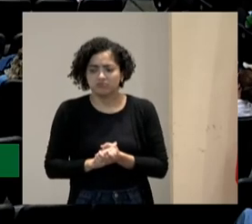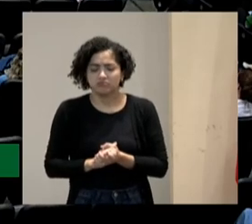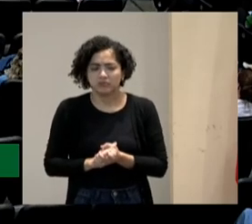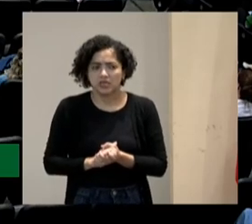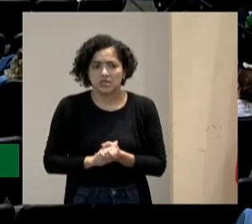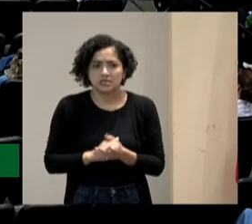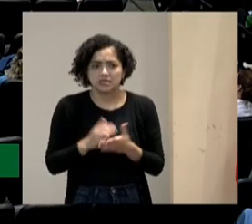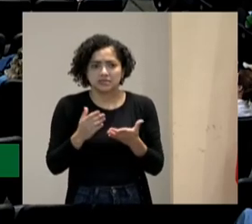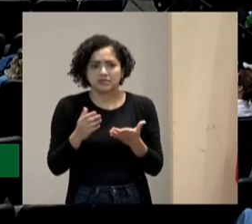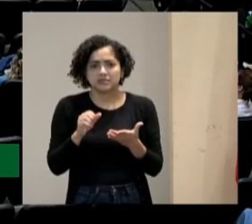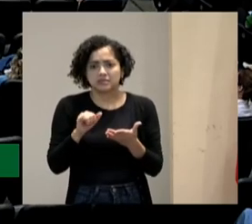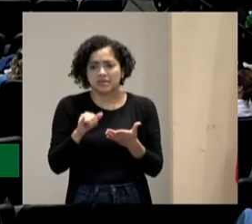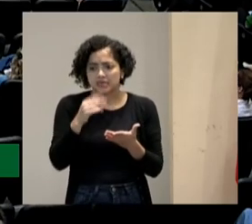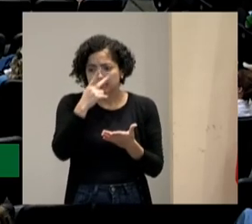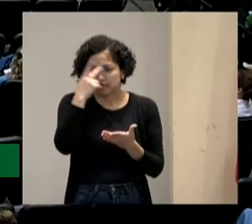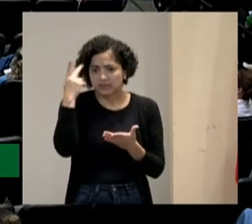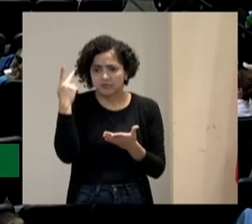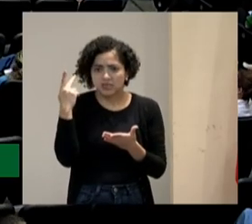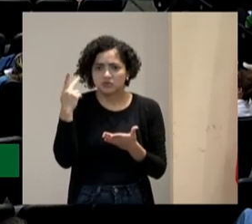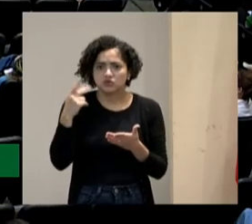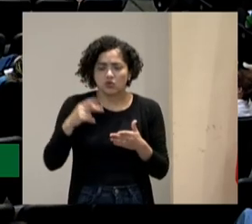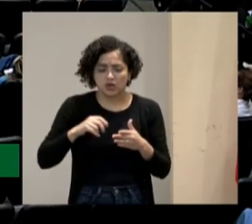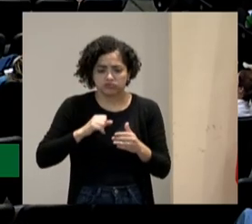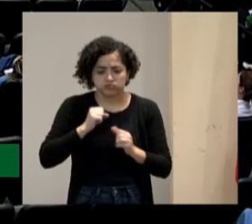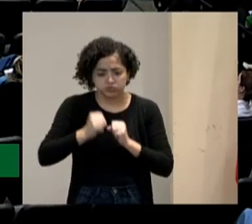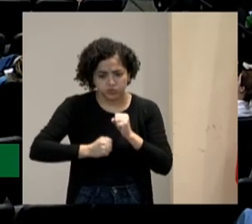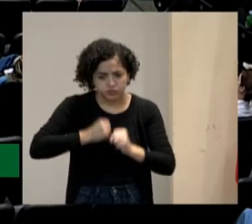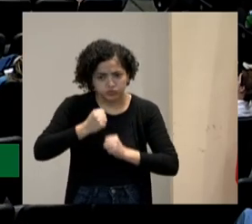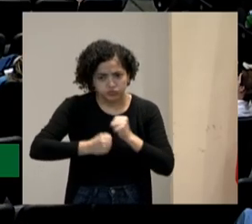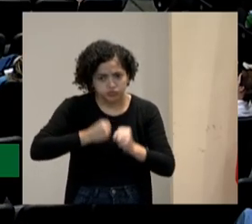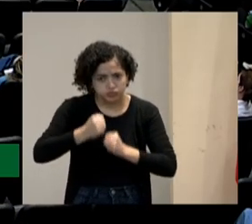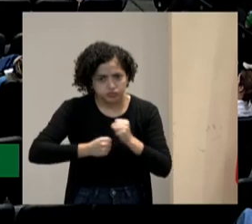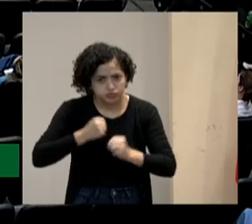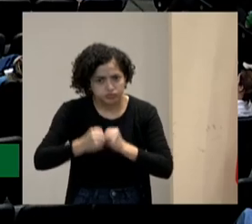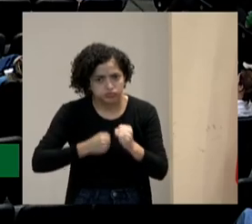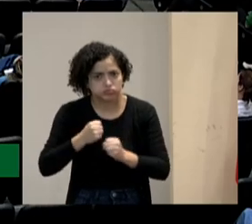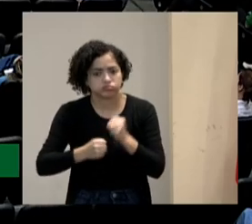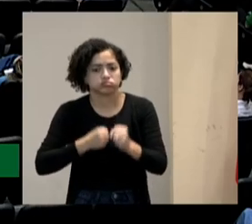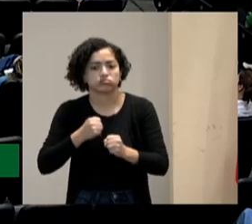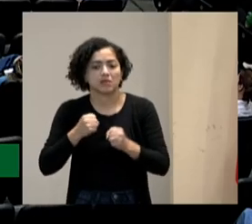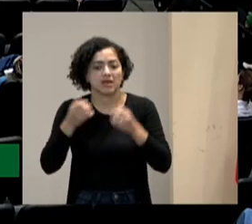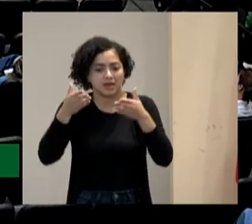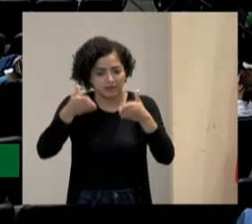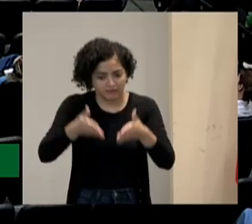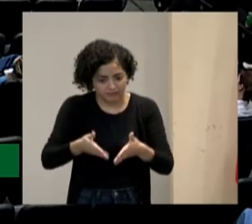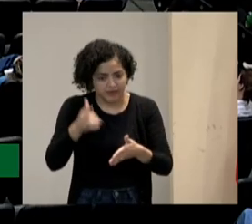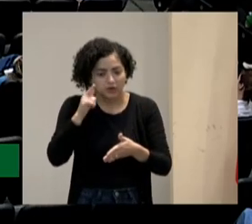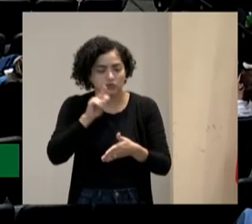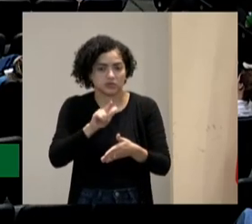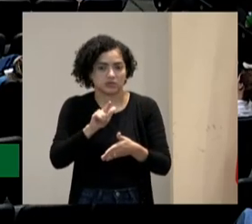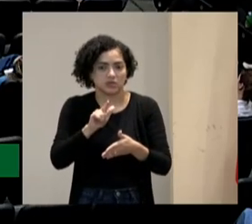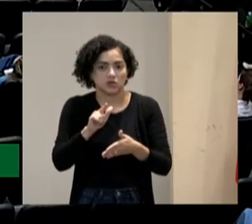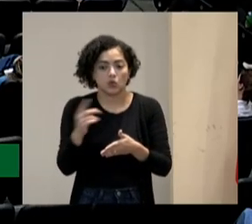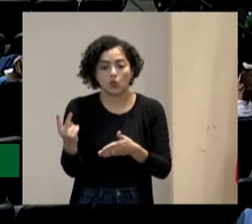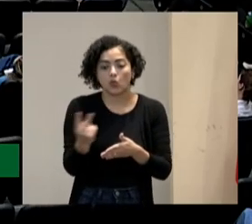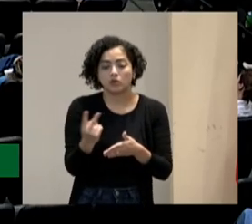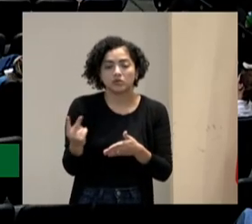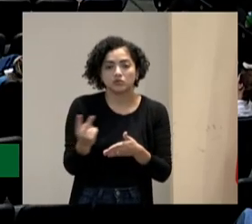será que essa pessoa que correu piso liso se ele tirar uma corrida vai conseguir chegar primeiro ou a pessoa que estava no barro vai chegar primeiro